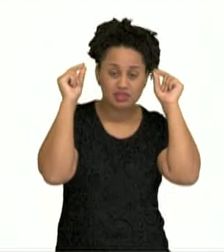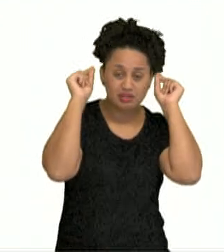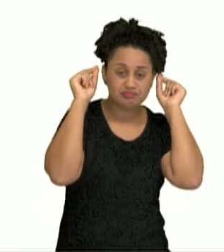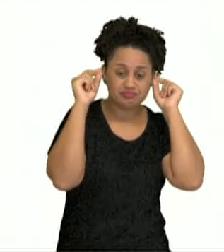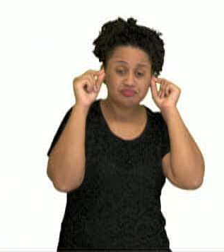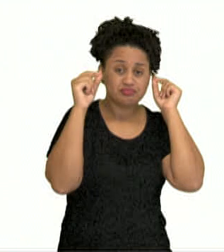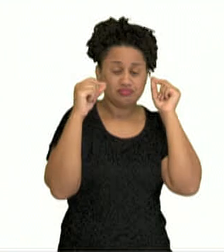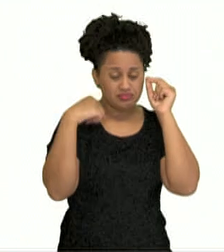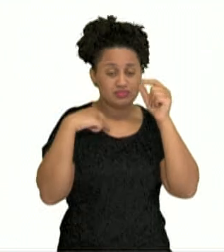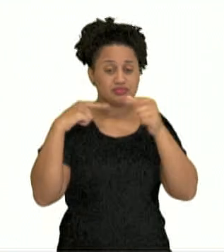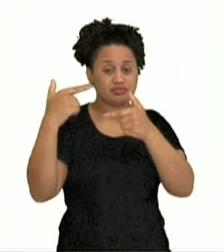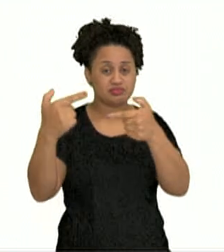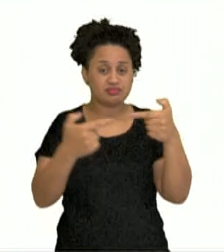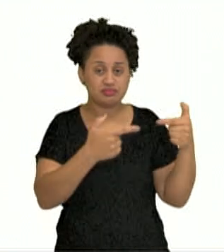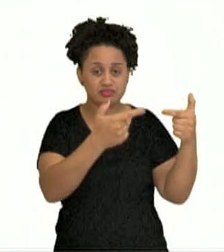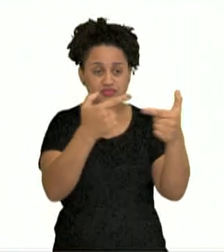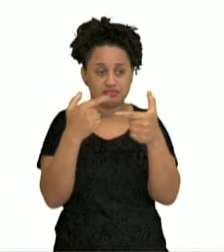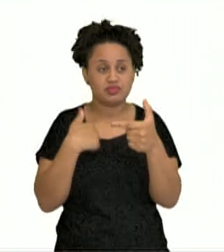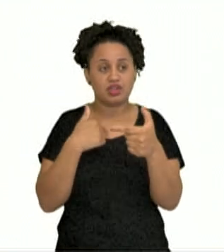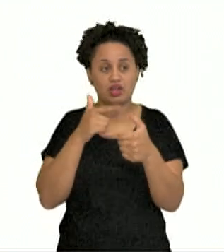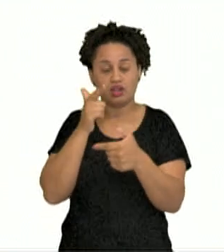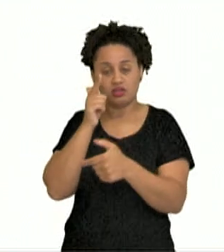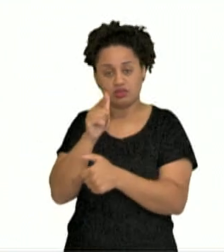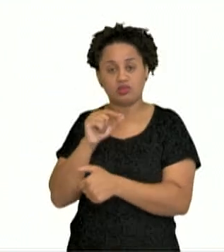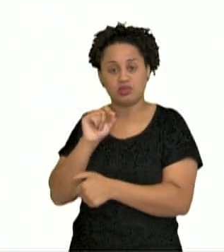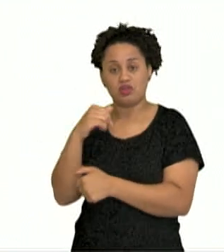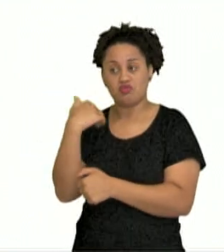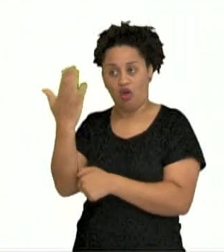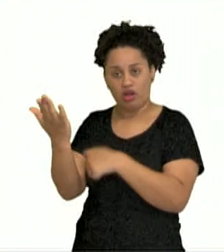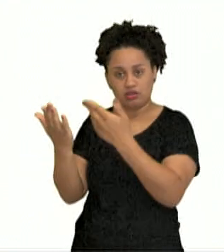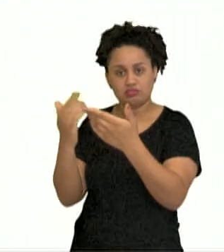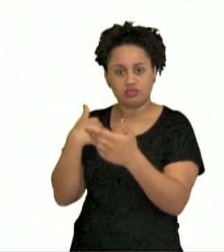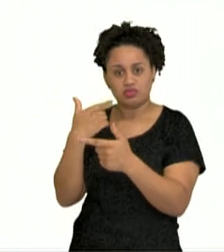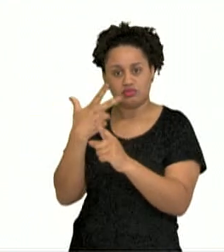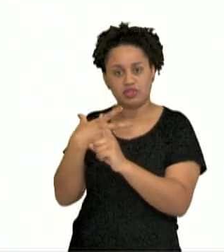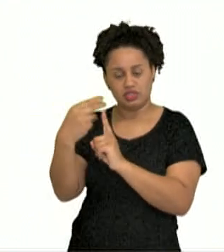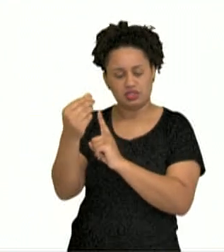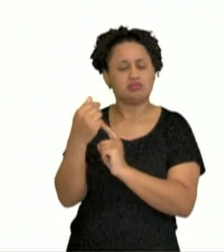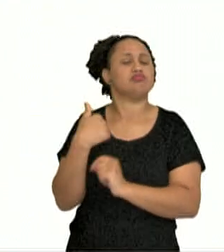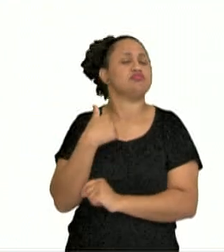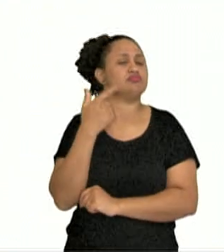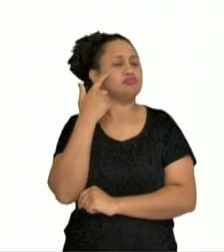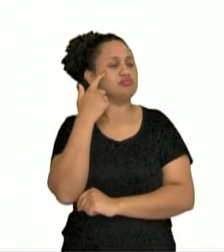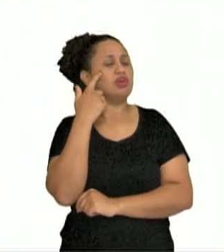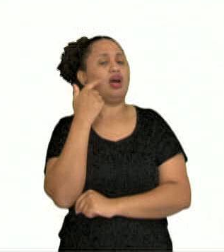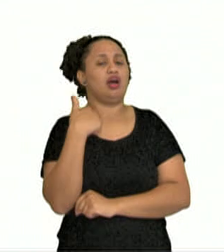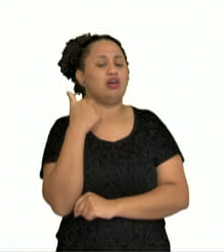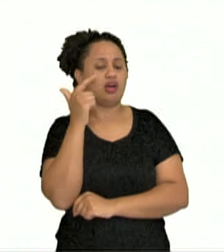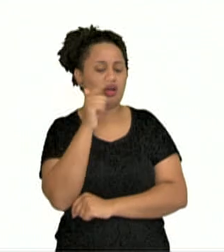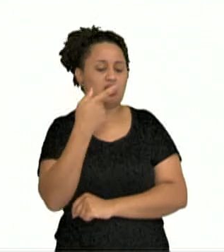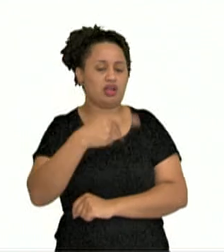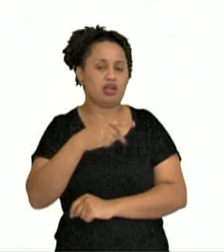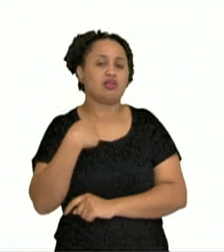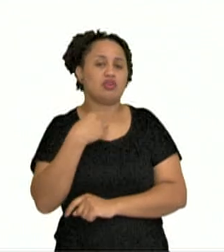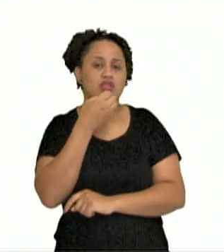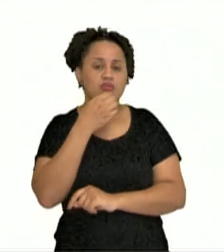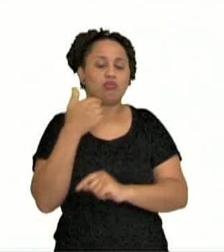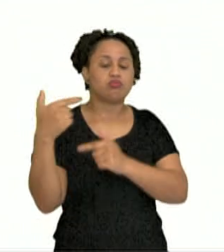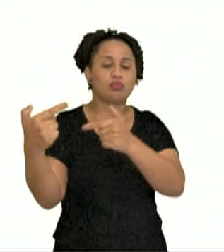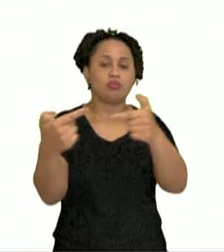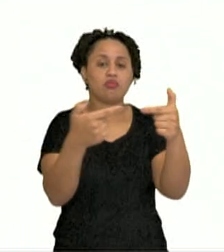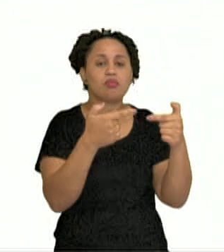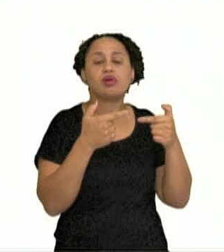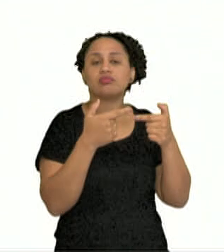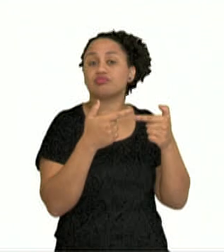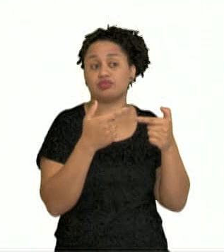contra gregos. Então, depois deles derrotarem o estrangeiro, eles decidem que é uma boa ideia lutar entre eles. Quais seriam as consequências disso